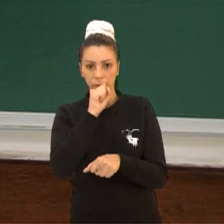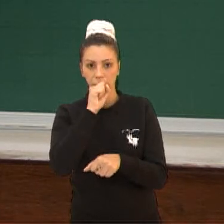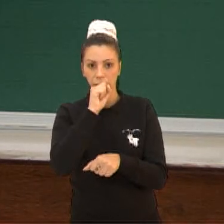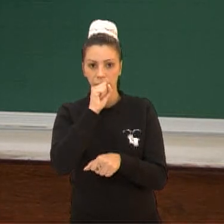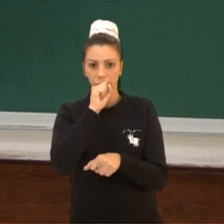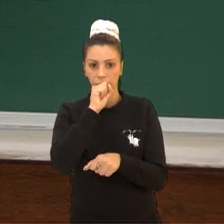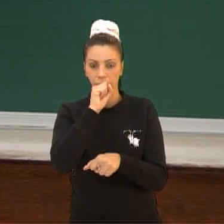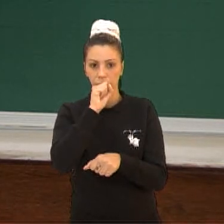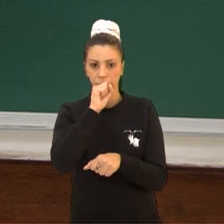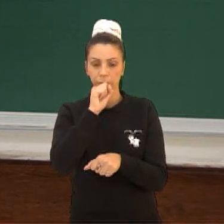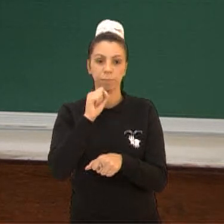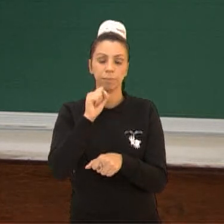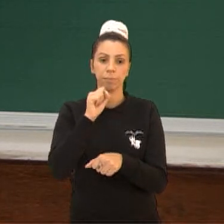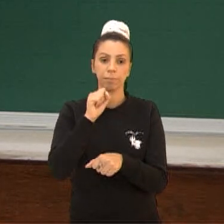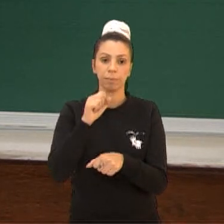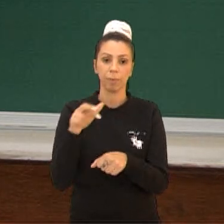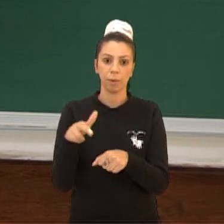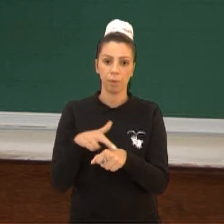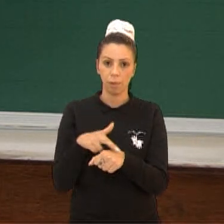verde.